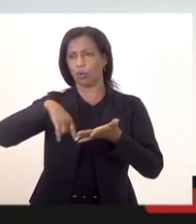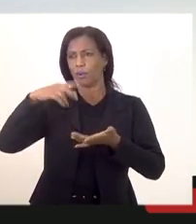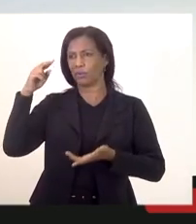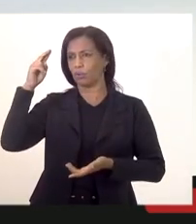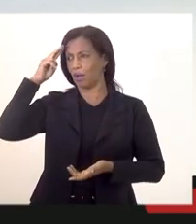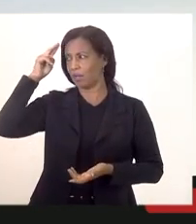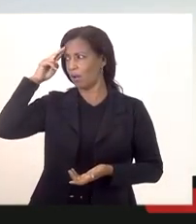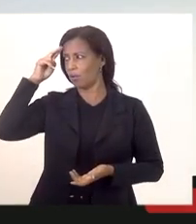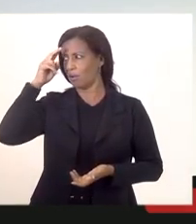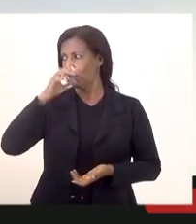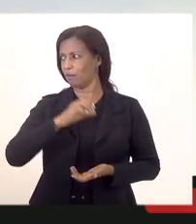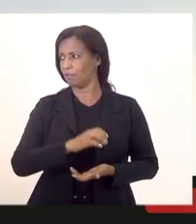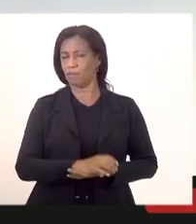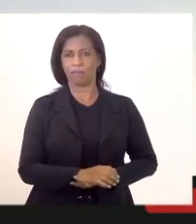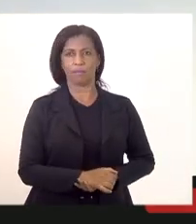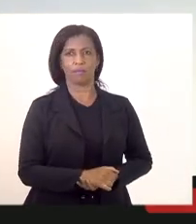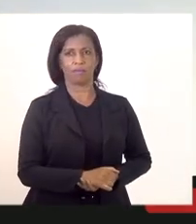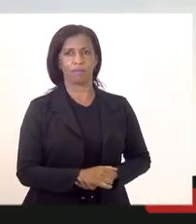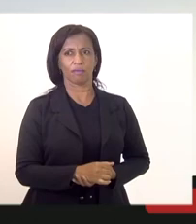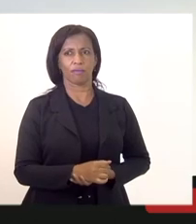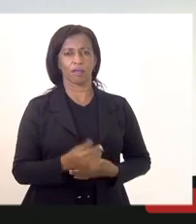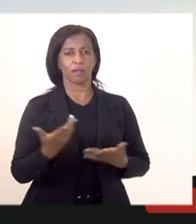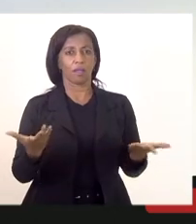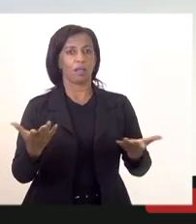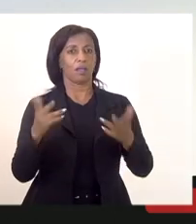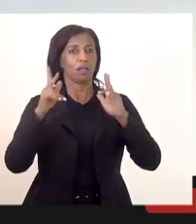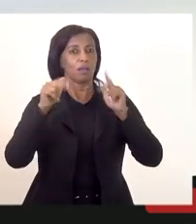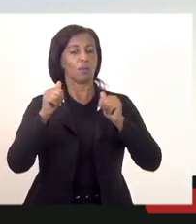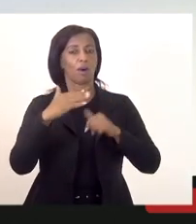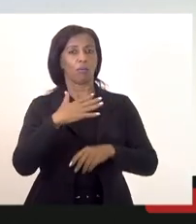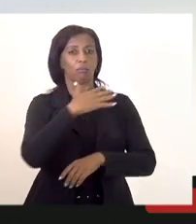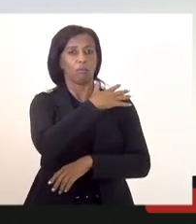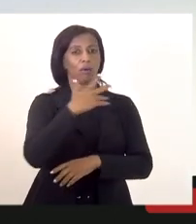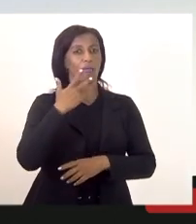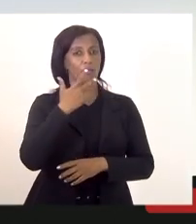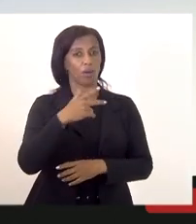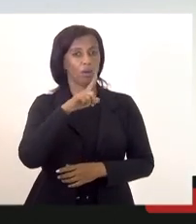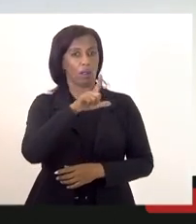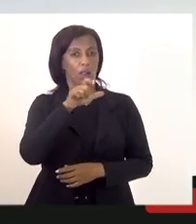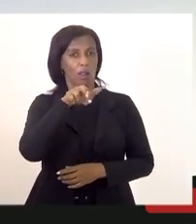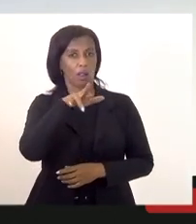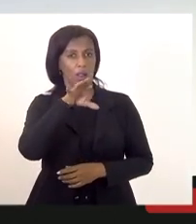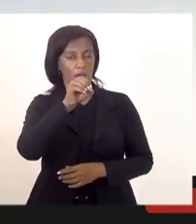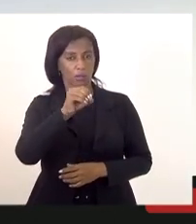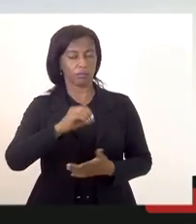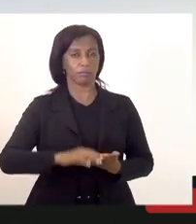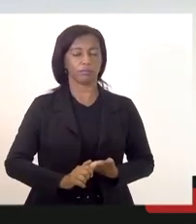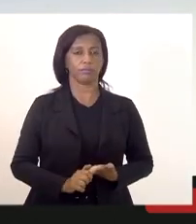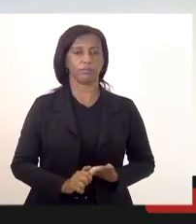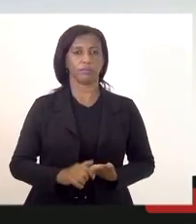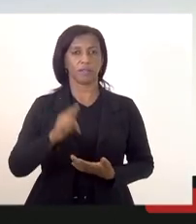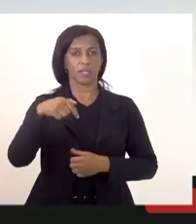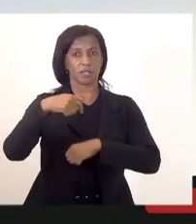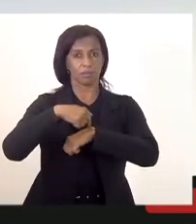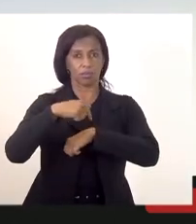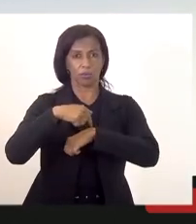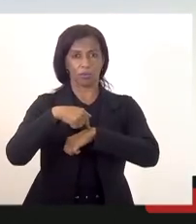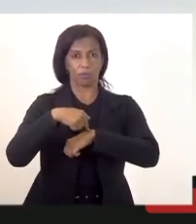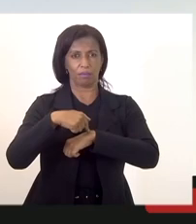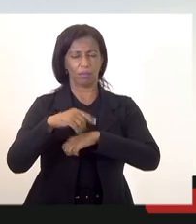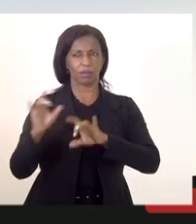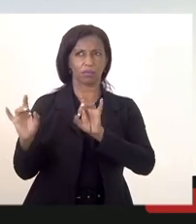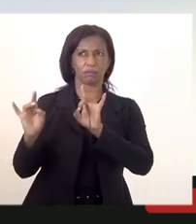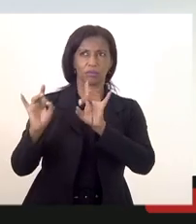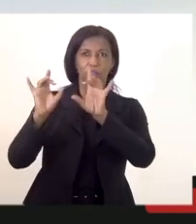eu queria agradecer demais como o coronel Leandro falou Leandro Monteiro esse momento é um momento muito